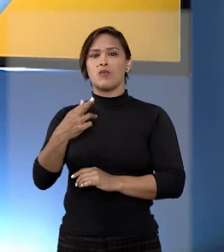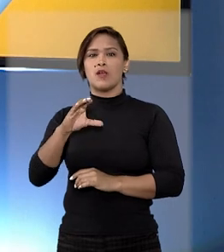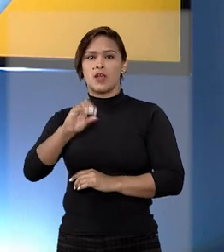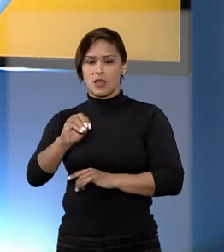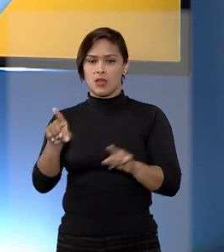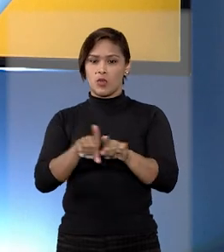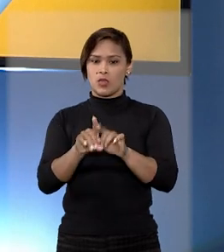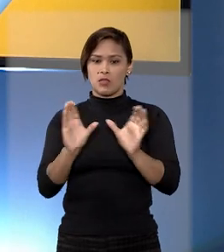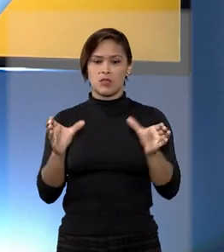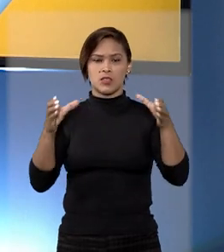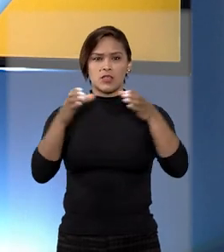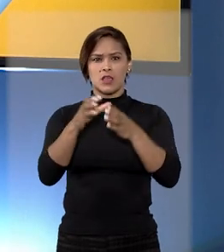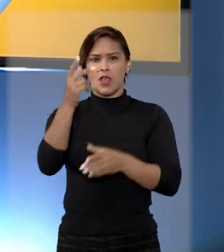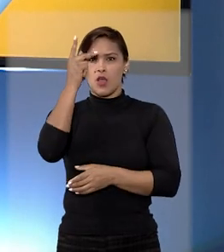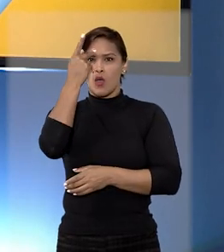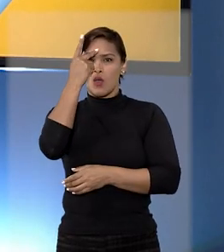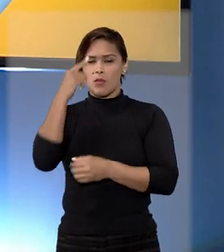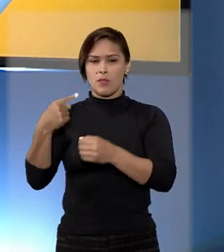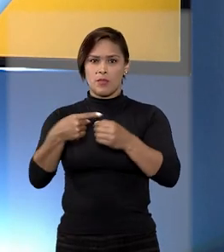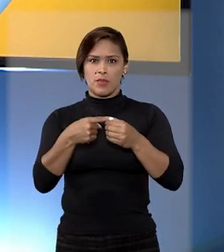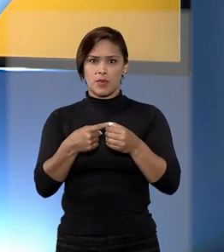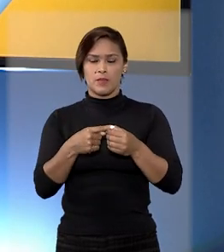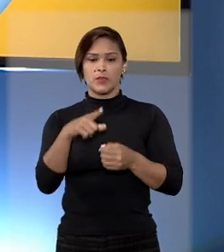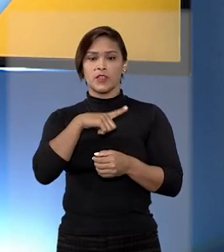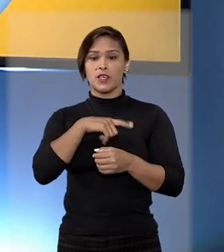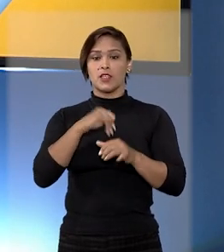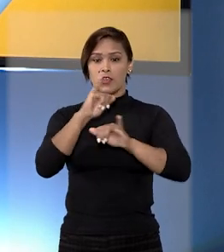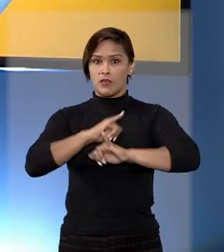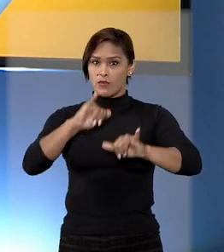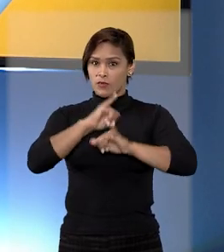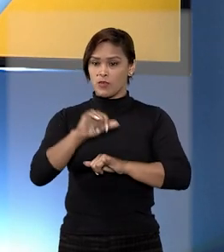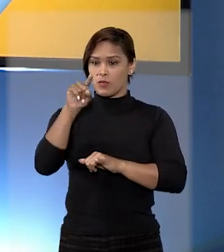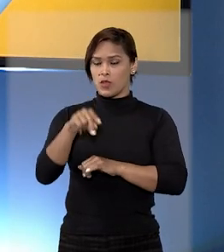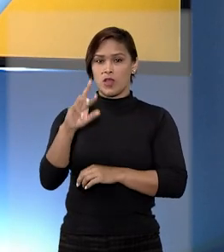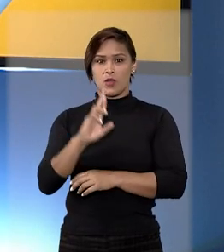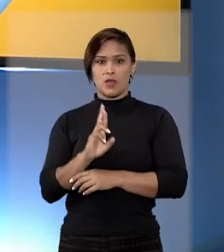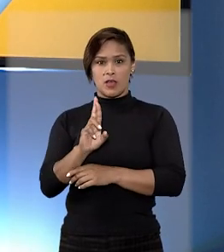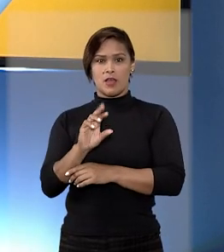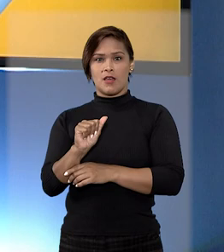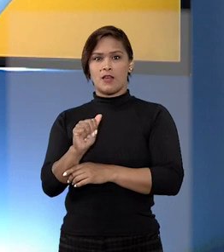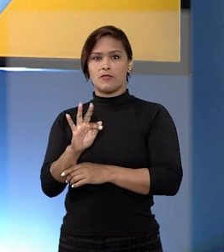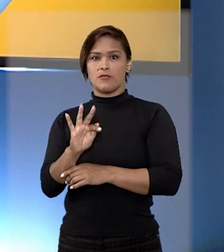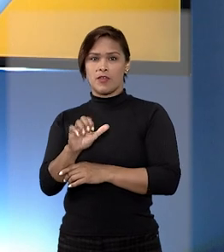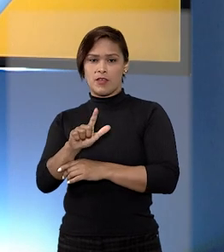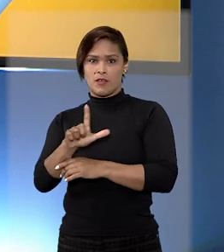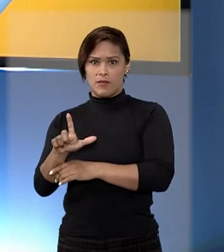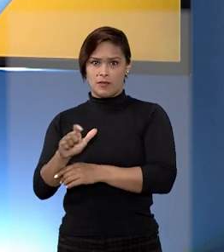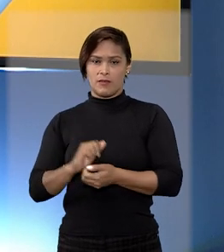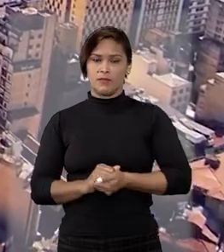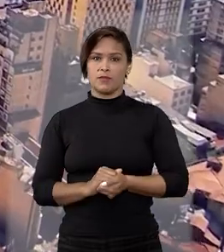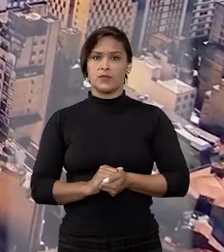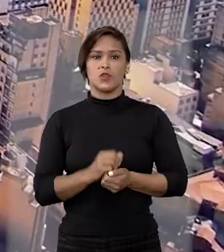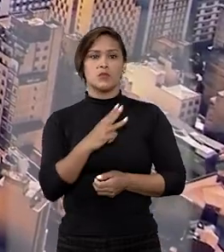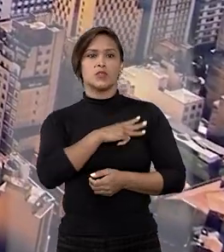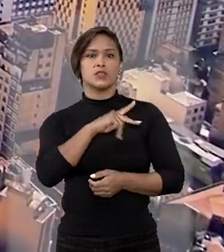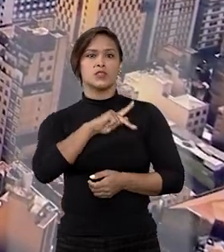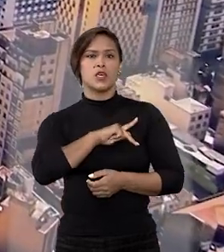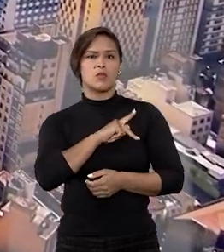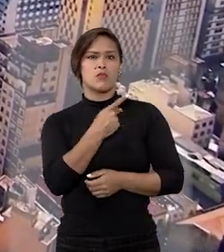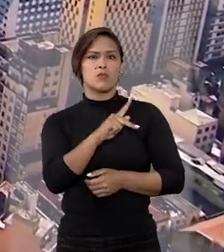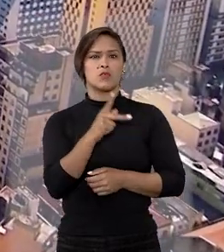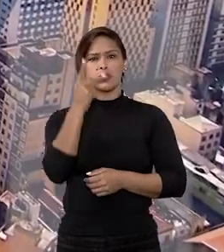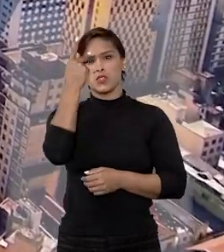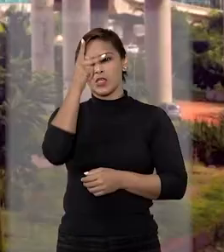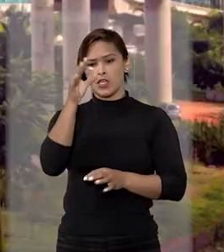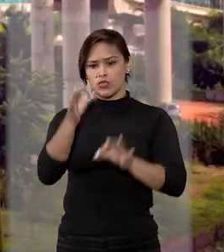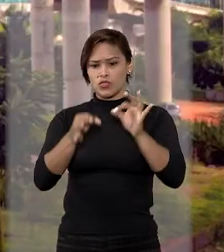Pinheiros e da região central de São Paulo. Quem tem as informações é o repórter Rafael Porfírio. O Ministério Público de